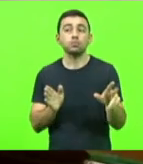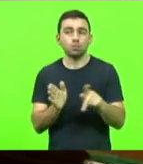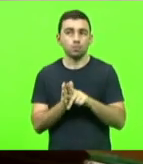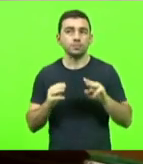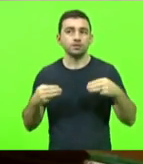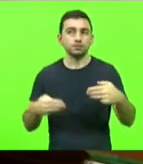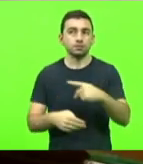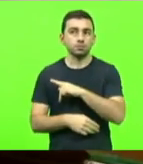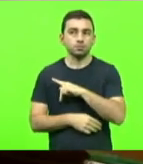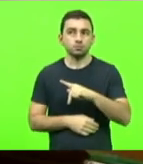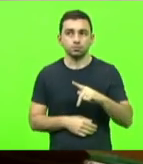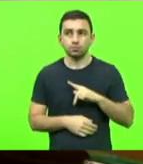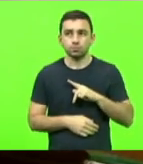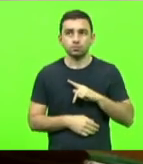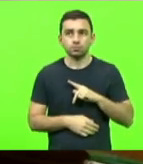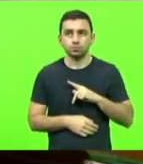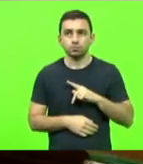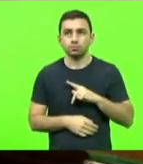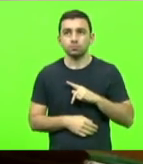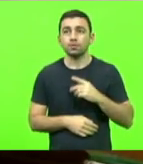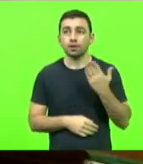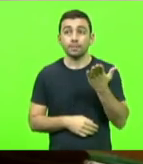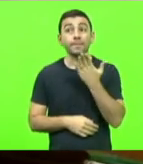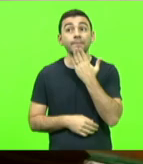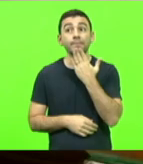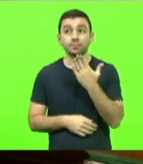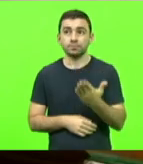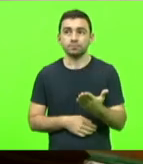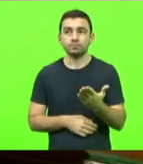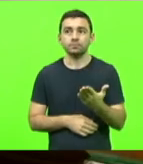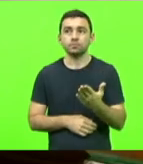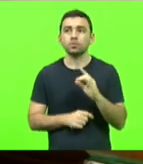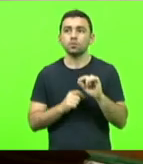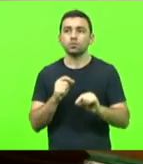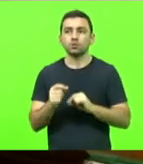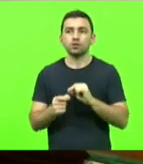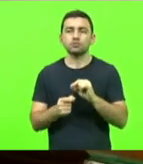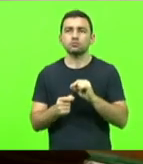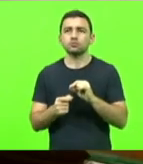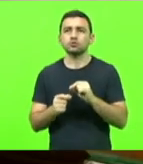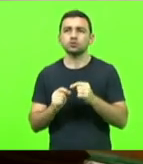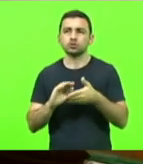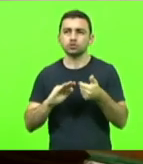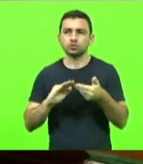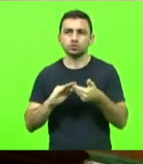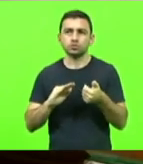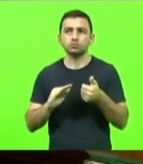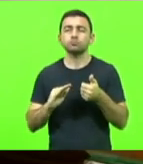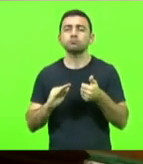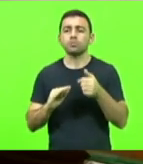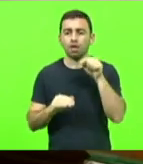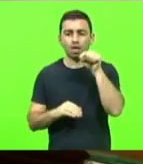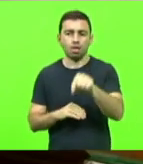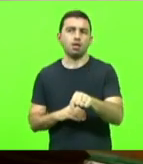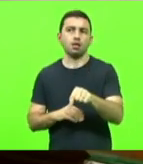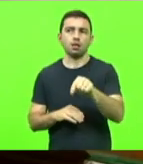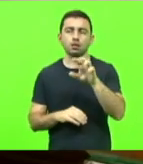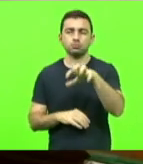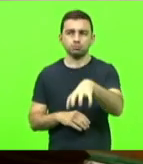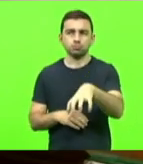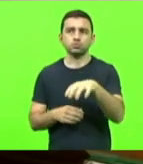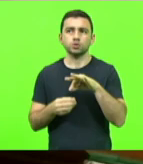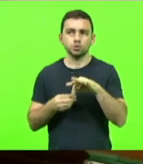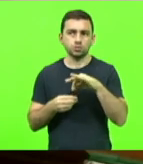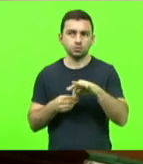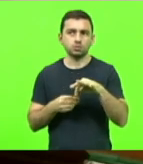Público e solicitou o descredenciamento da instituição. A decisão,